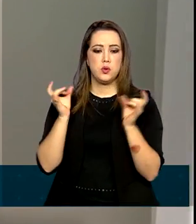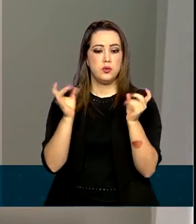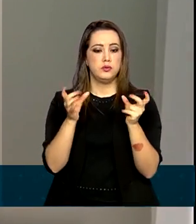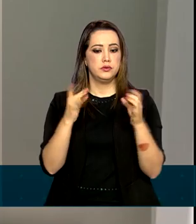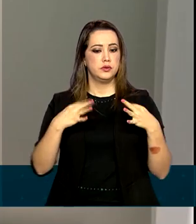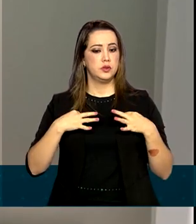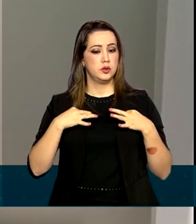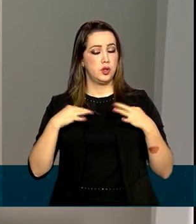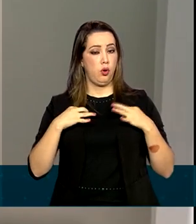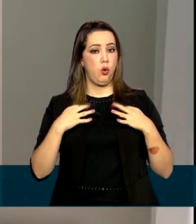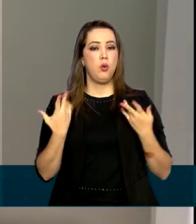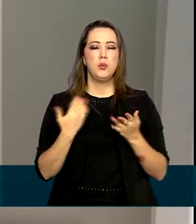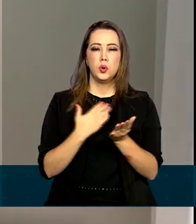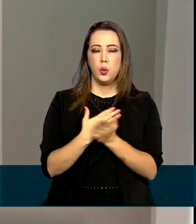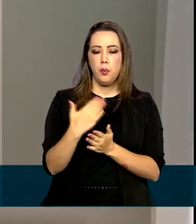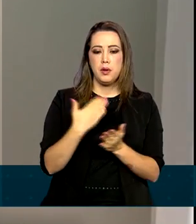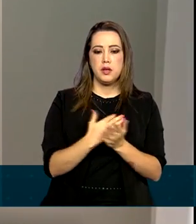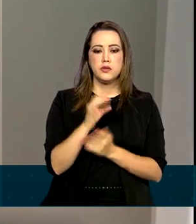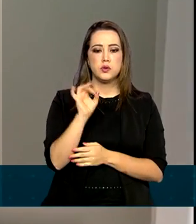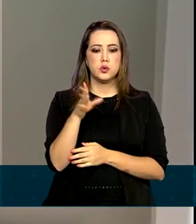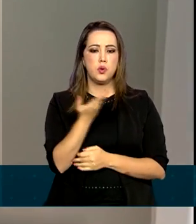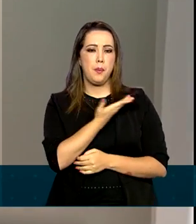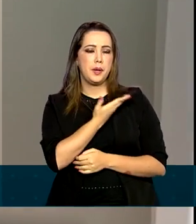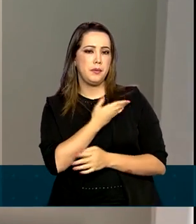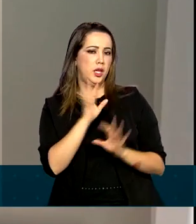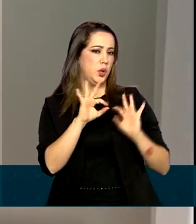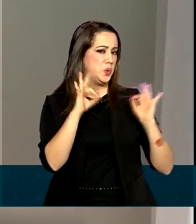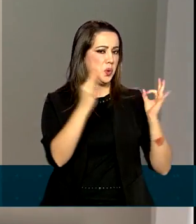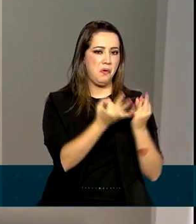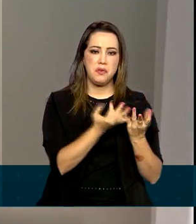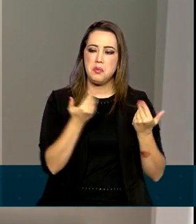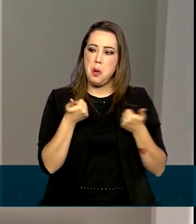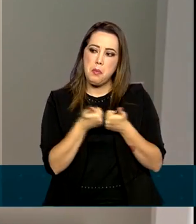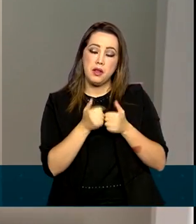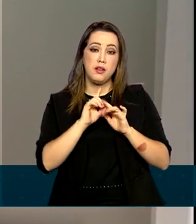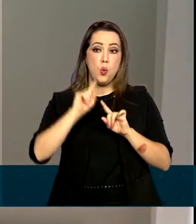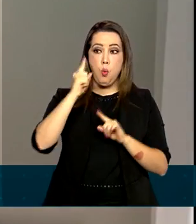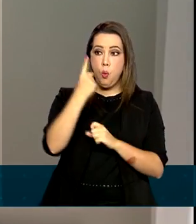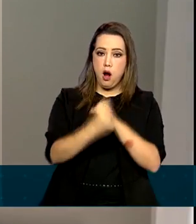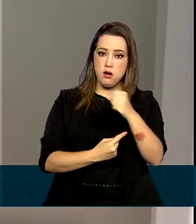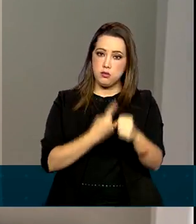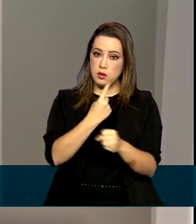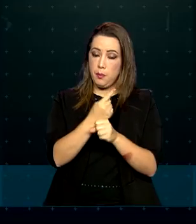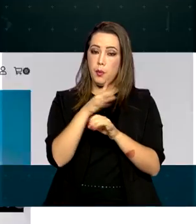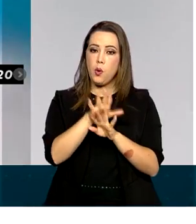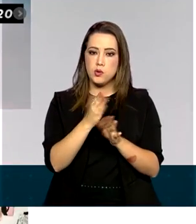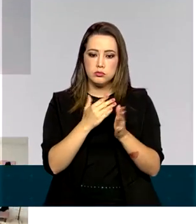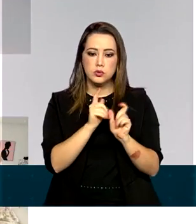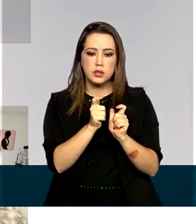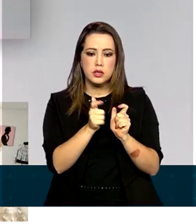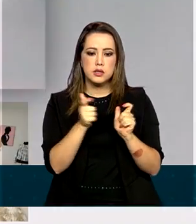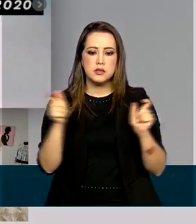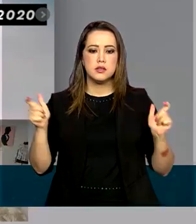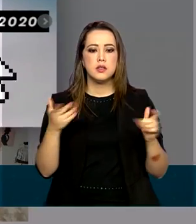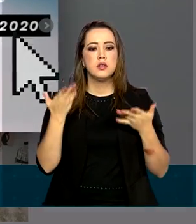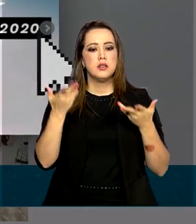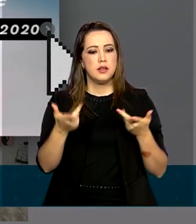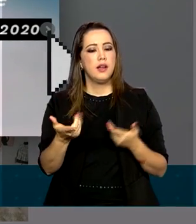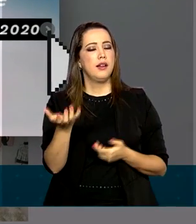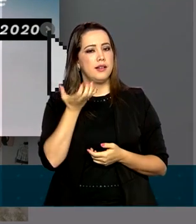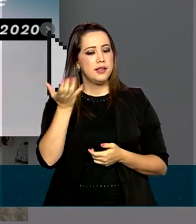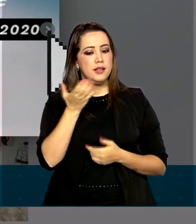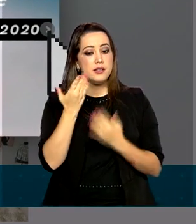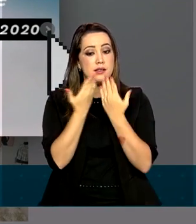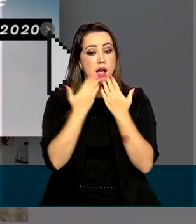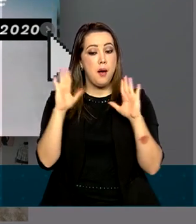No início, as vendas eram só para parentes e amigos. Mas um ano depois, o negócio cresceu tanto que ela decidiu